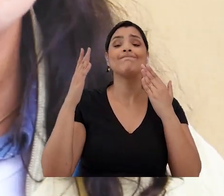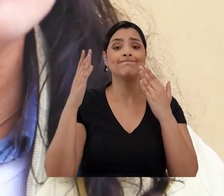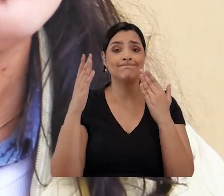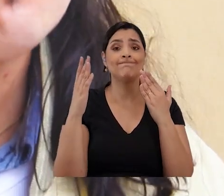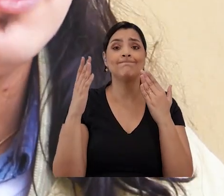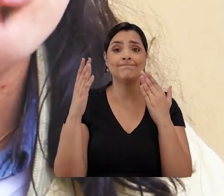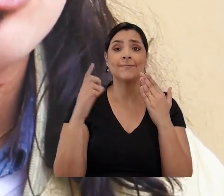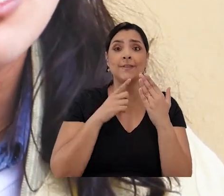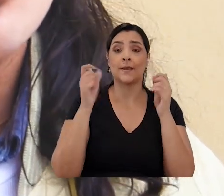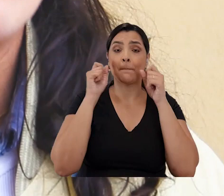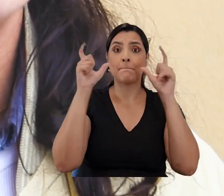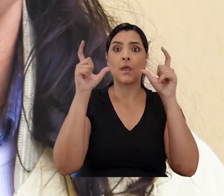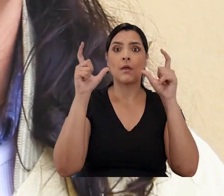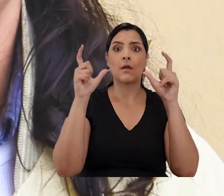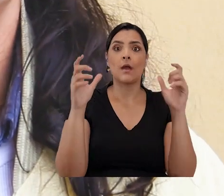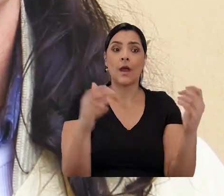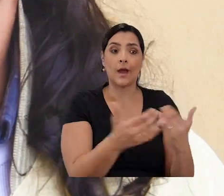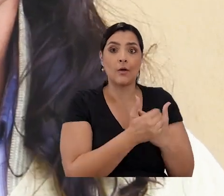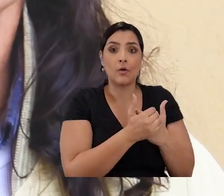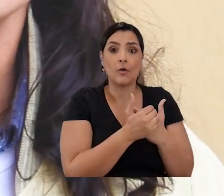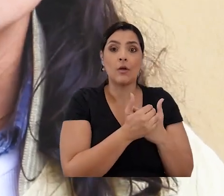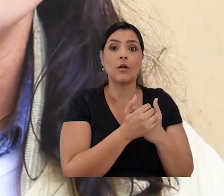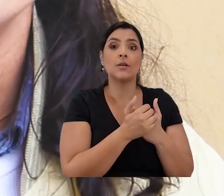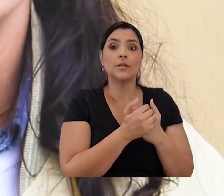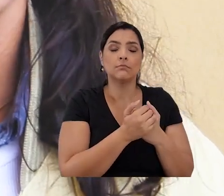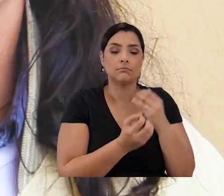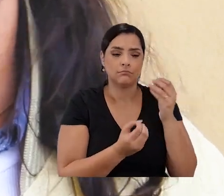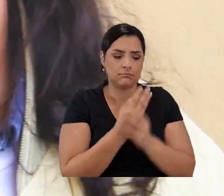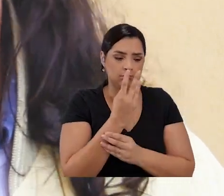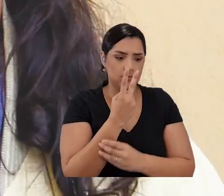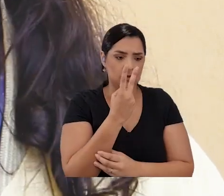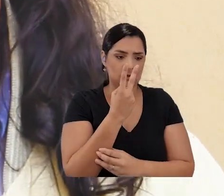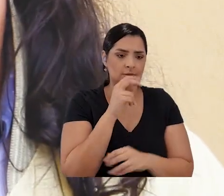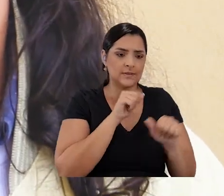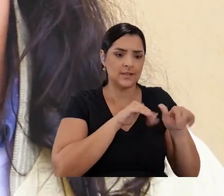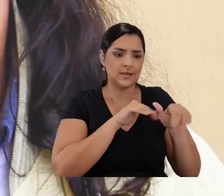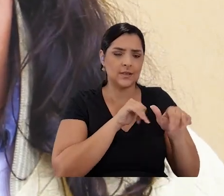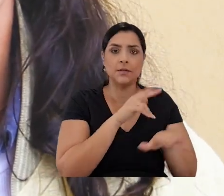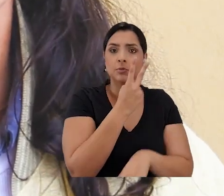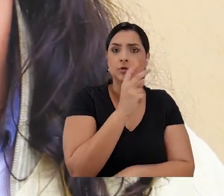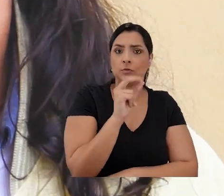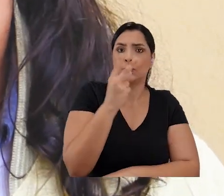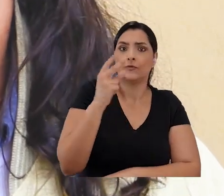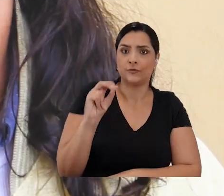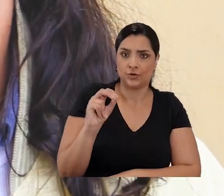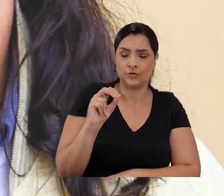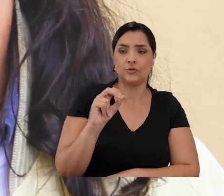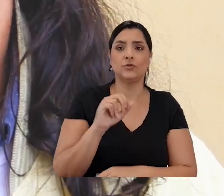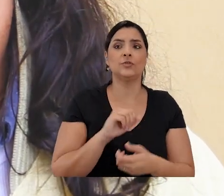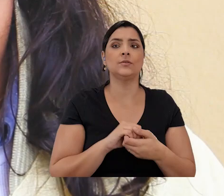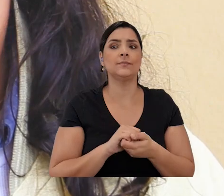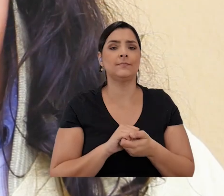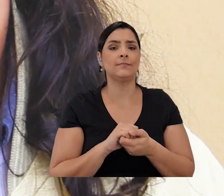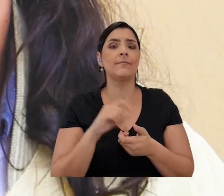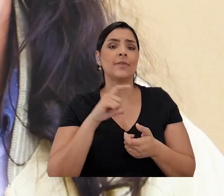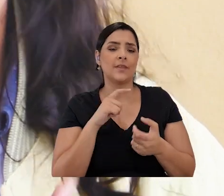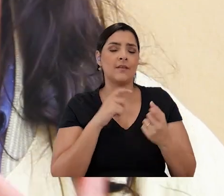cada vez mais alarmante. O Acolha LGBT+, ele surge em setembro de 2020. E,